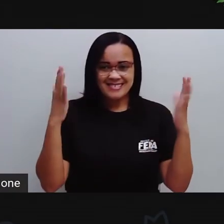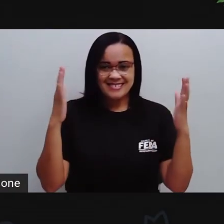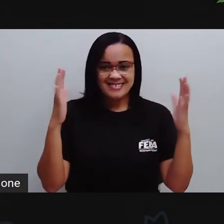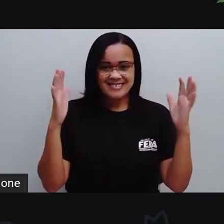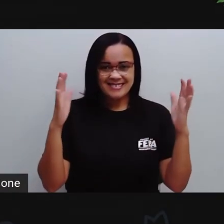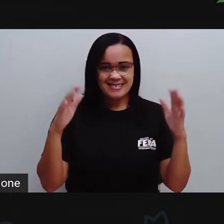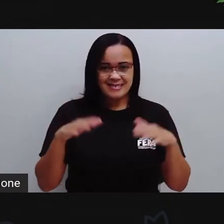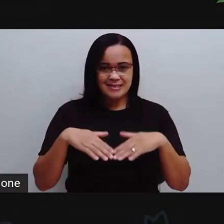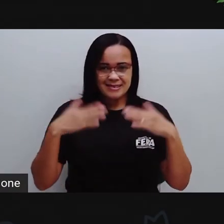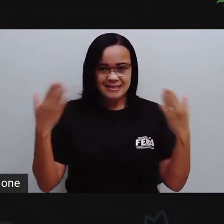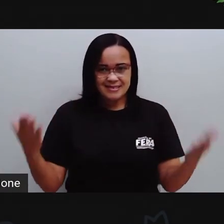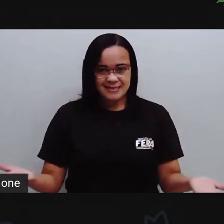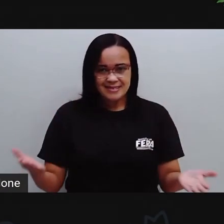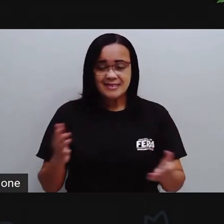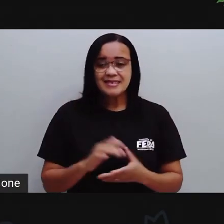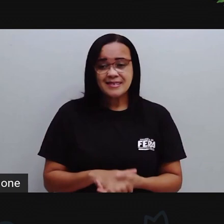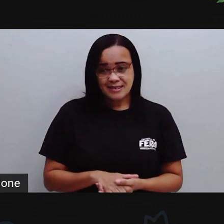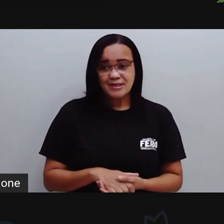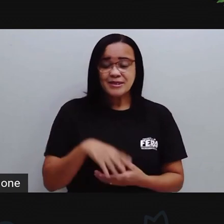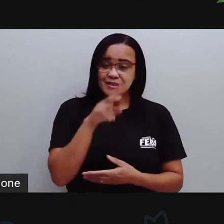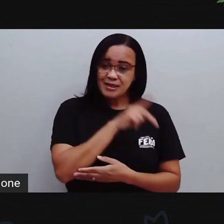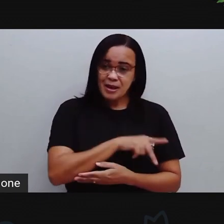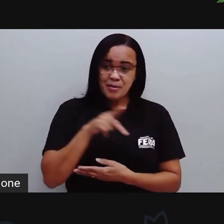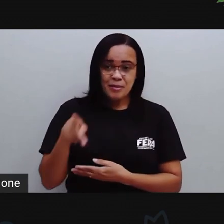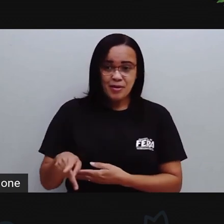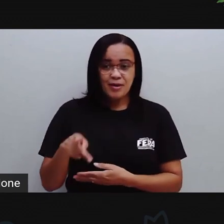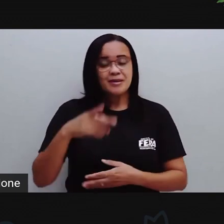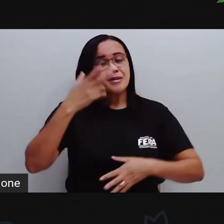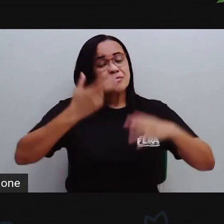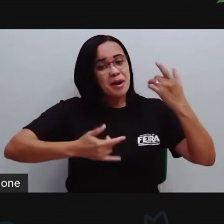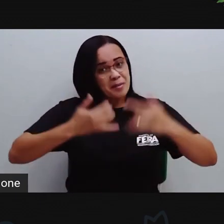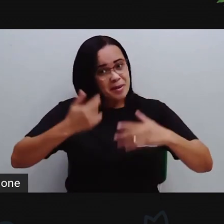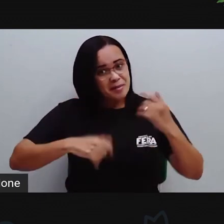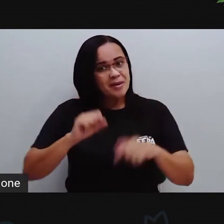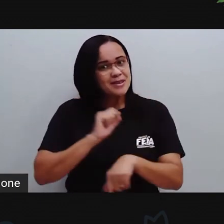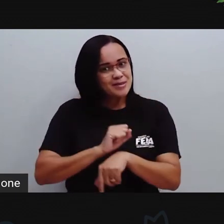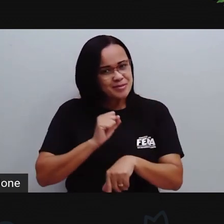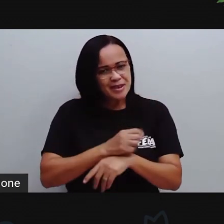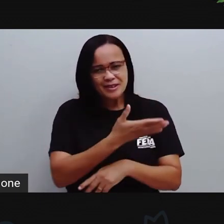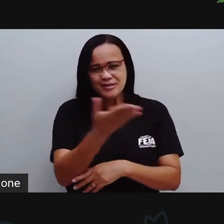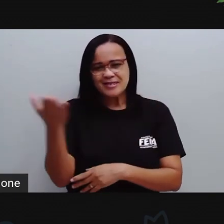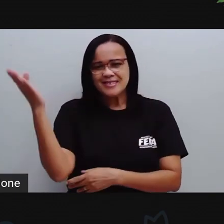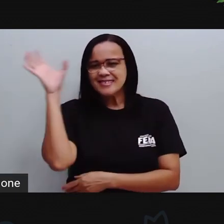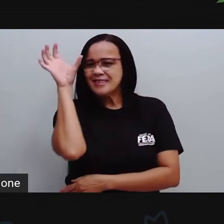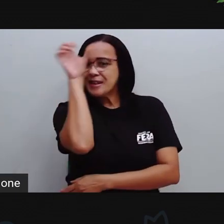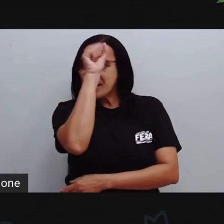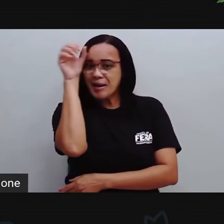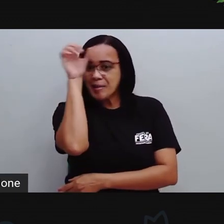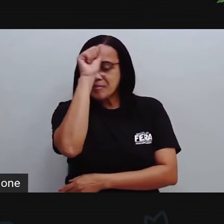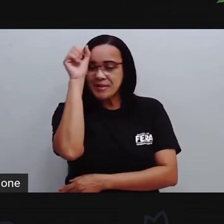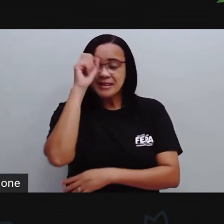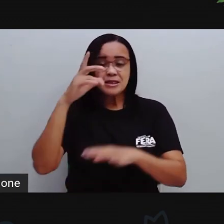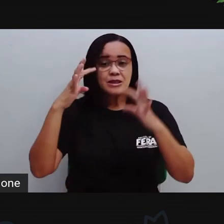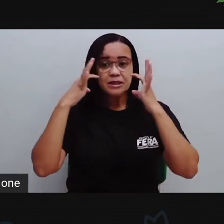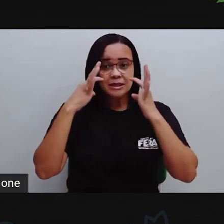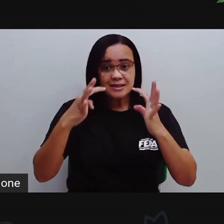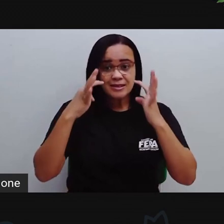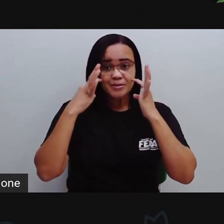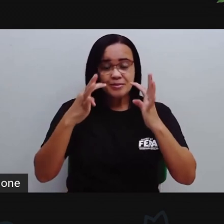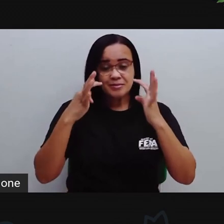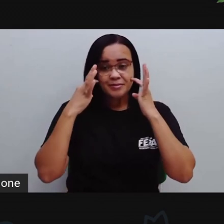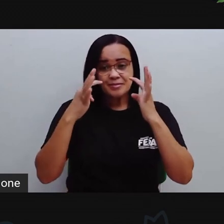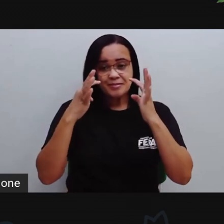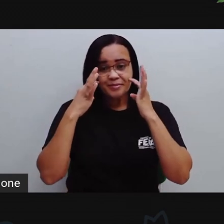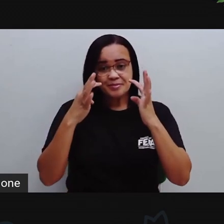que a Pró queria falar para vocês. Espero que vocês tenham aprendido aí, tá bom? Então, observem aí se vocês